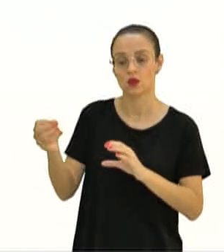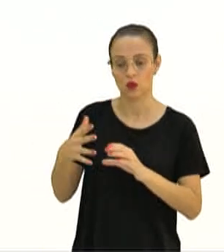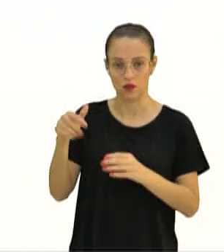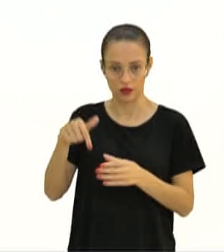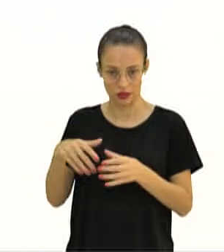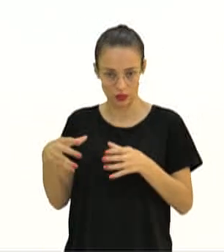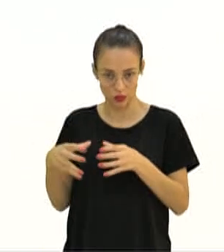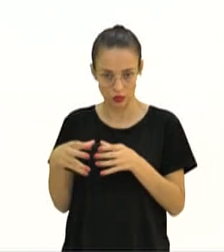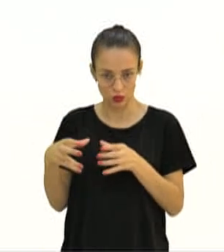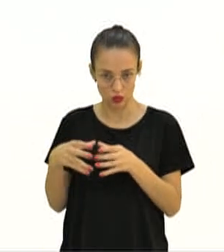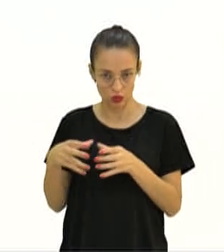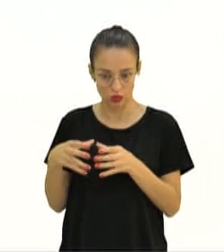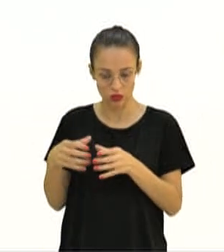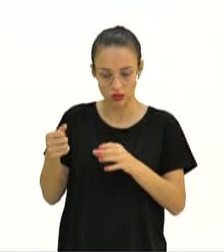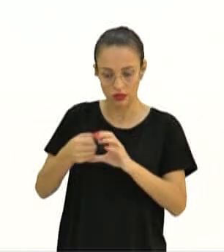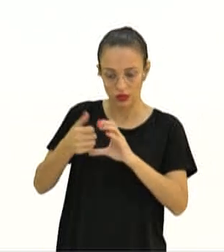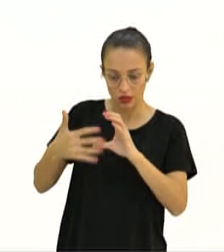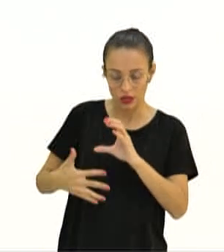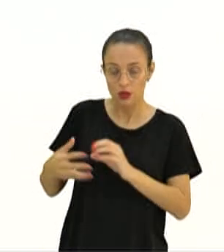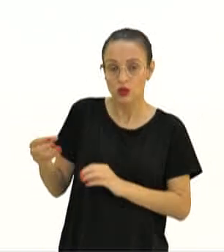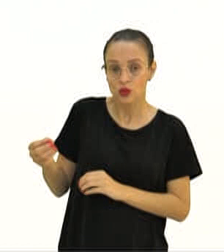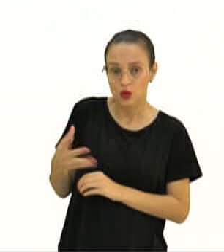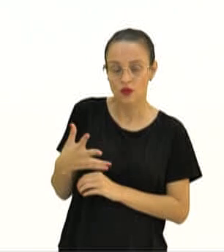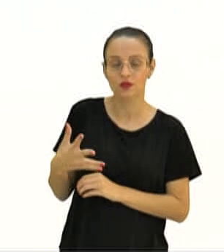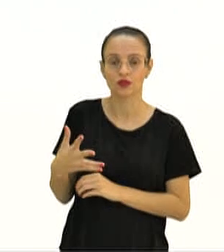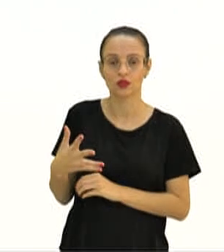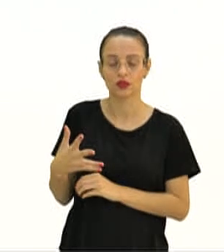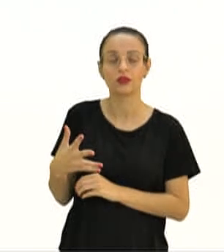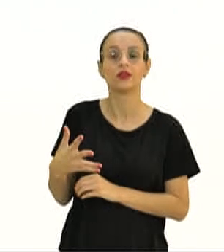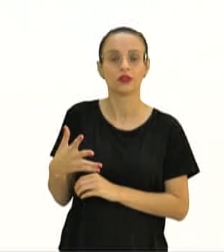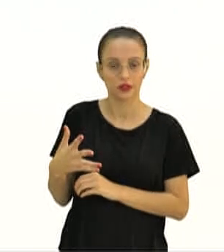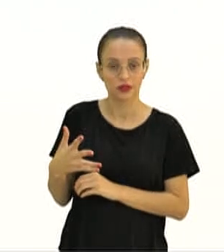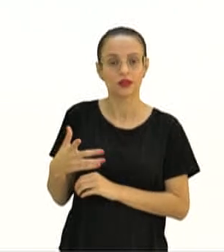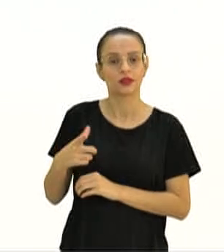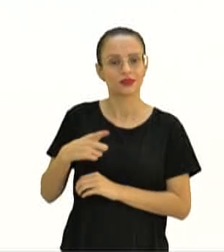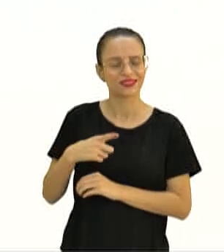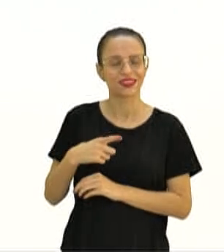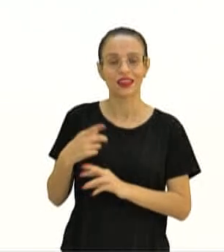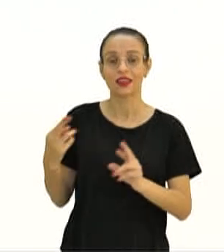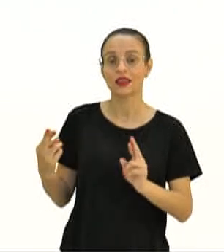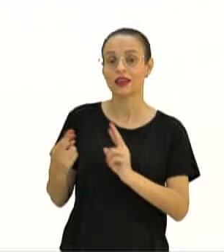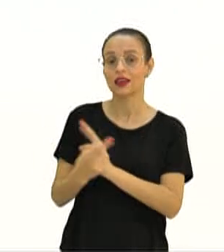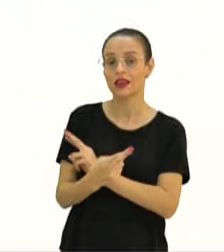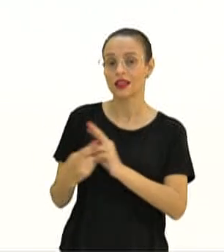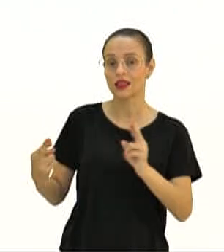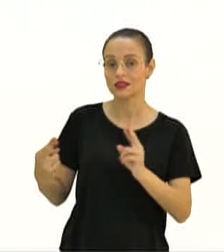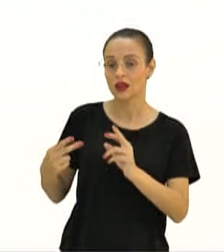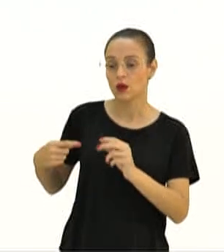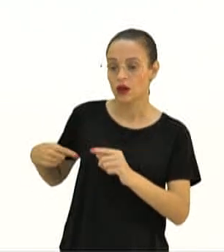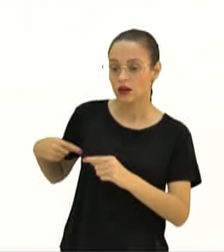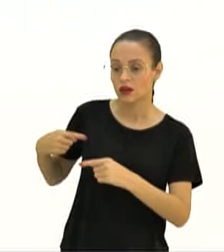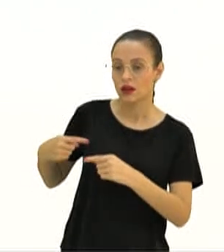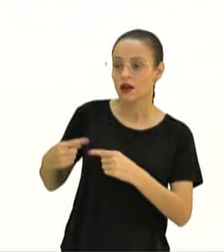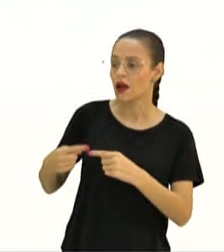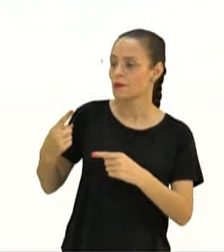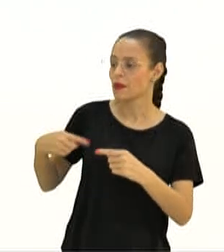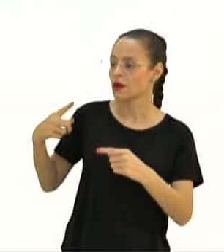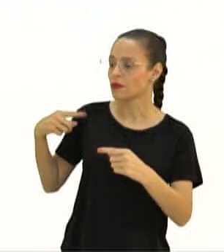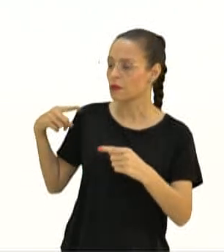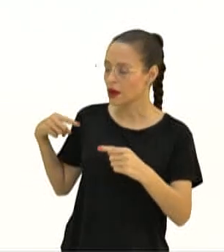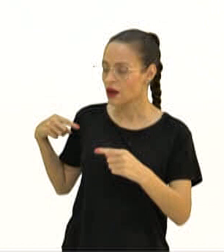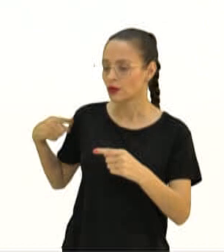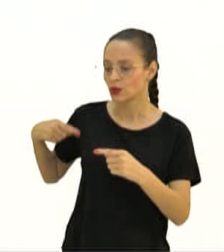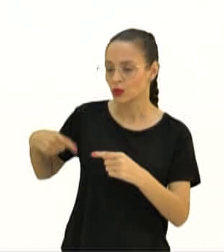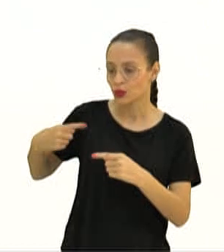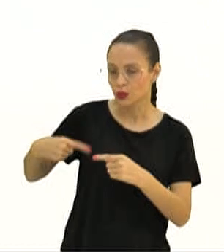daquele grupo. Características recentes. E existe uma relação de ancestralidade entre os